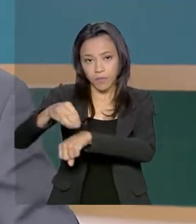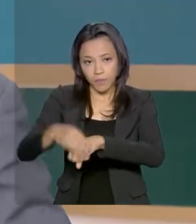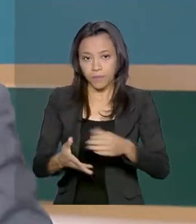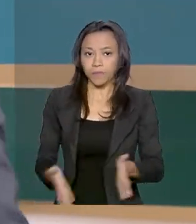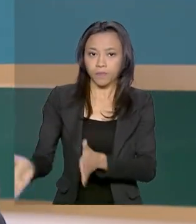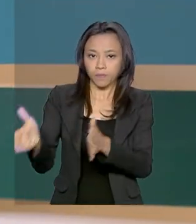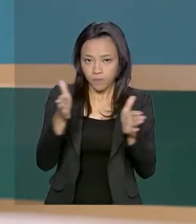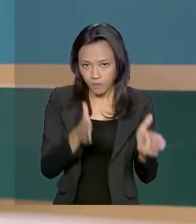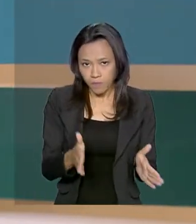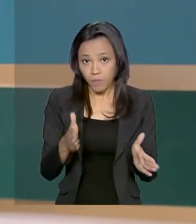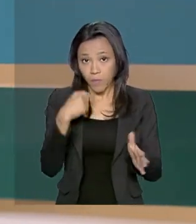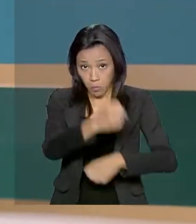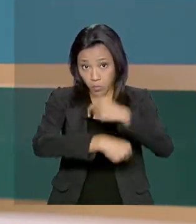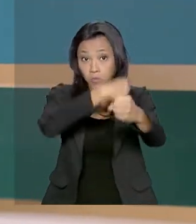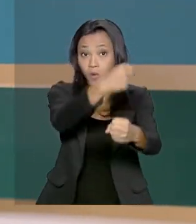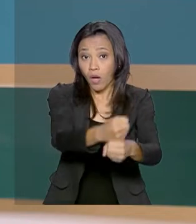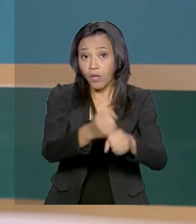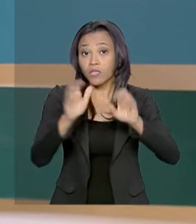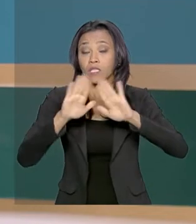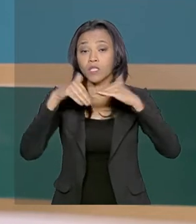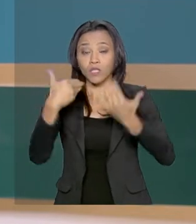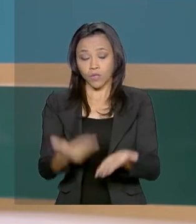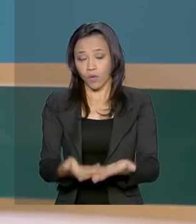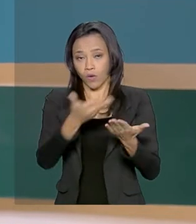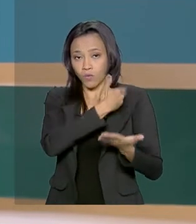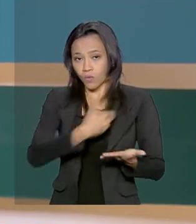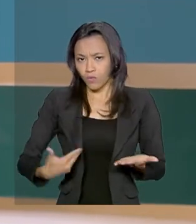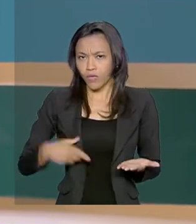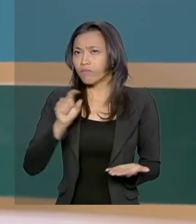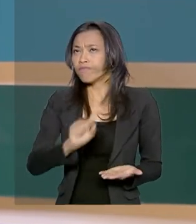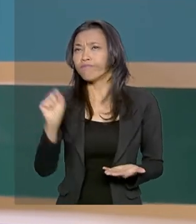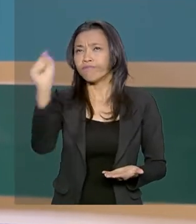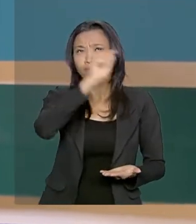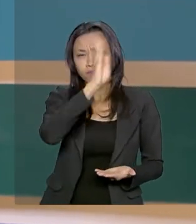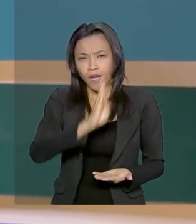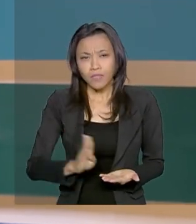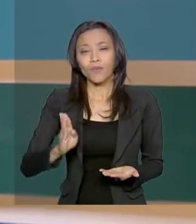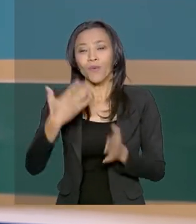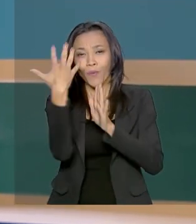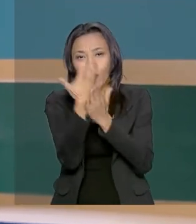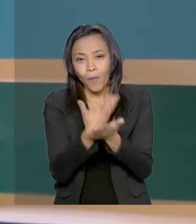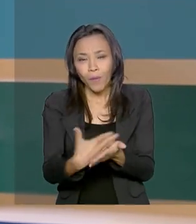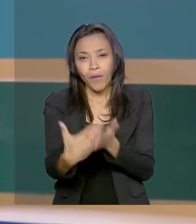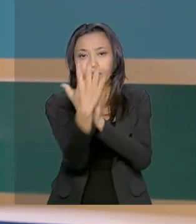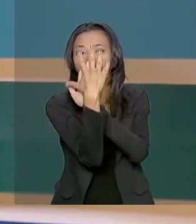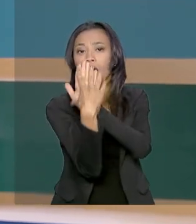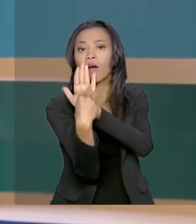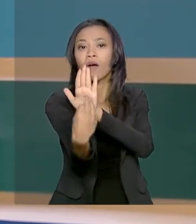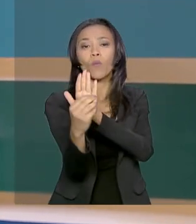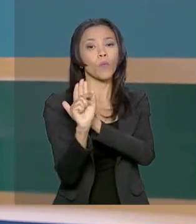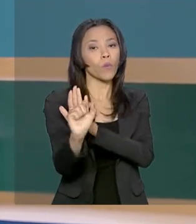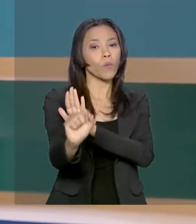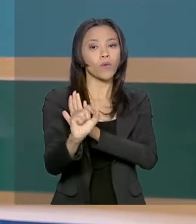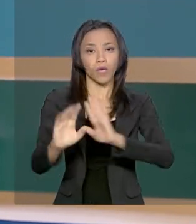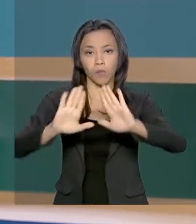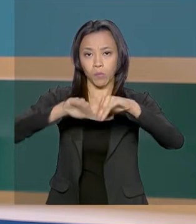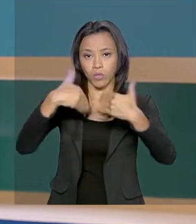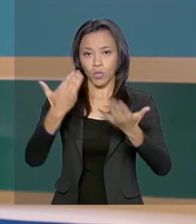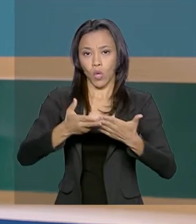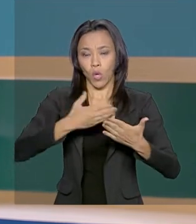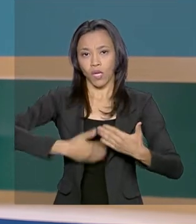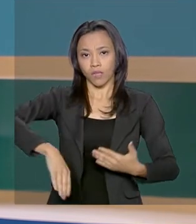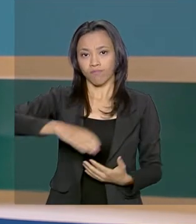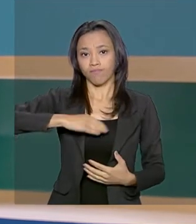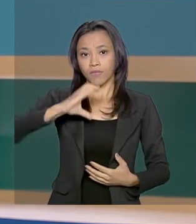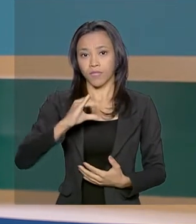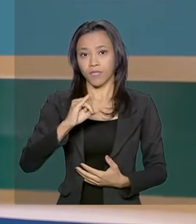A partir do ano que vem, escolas públicas de várias partes do país começam a adotar o sistema cívico-militar do governo